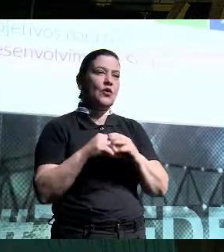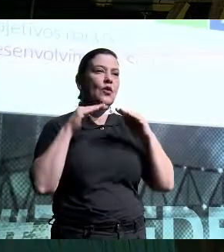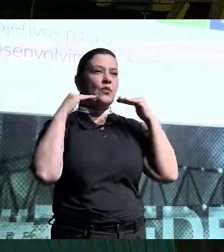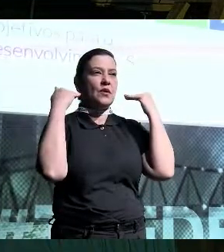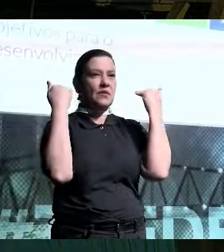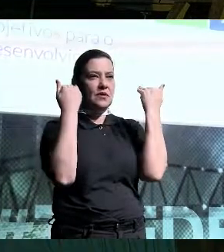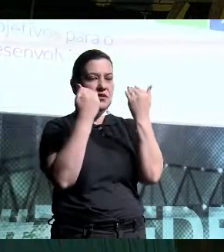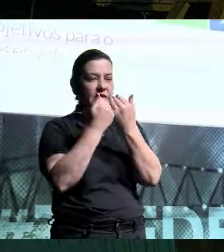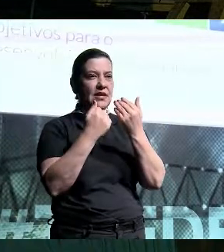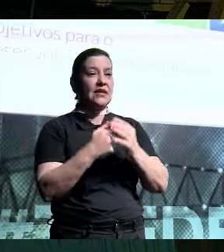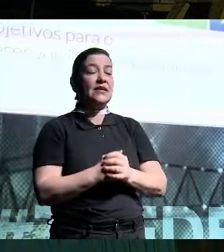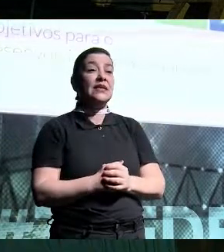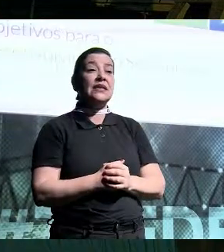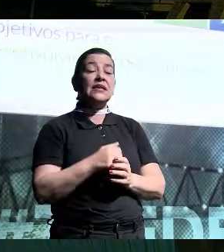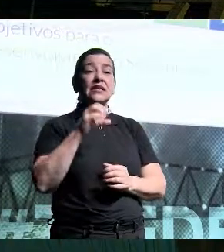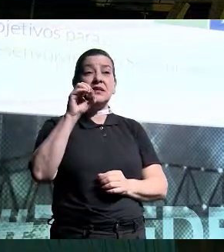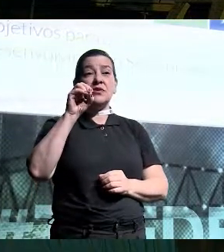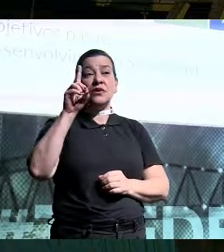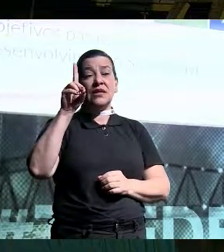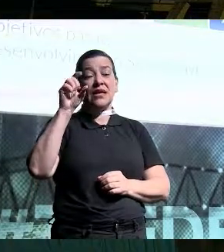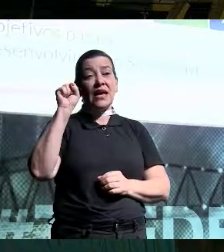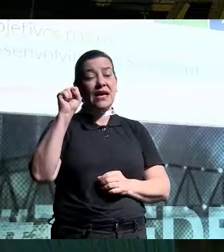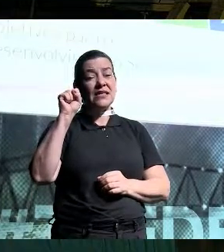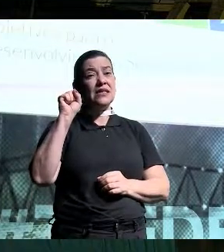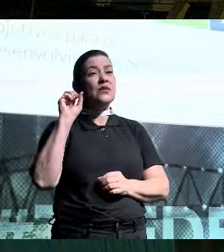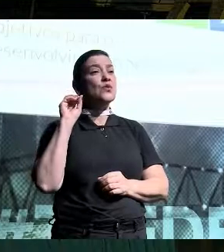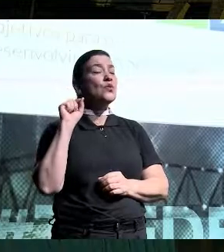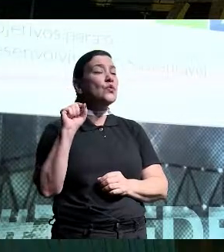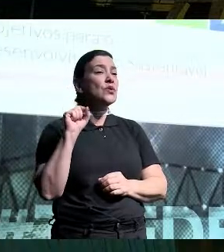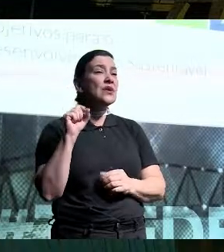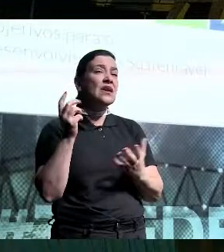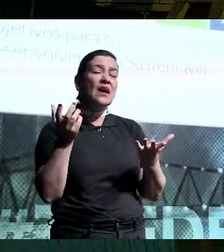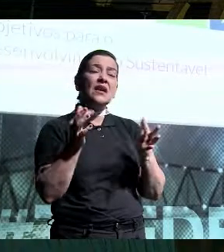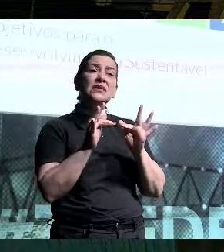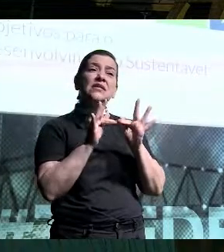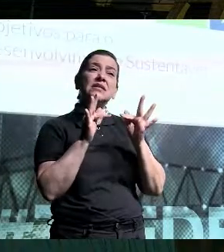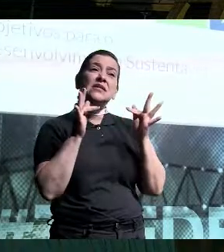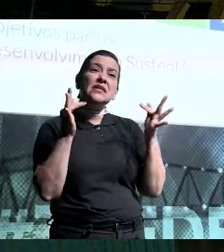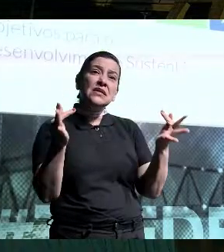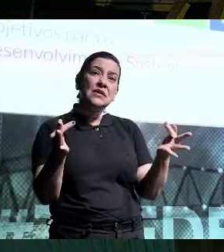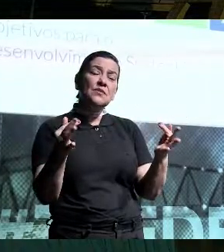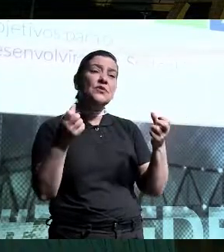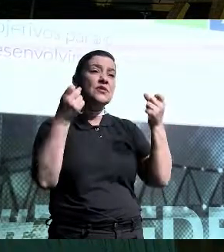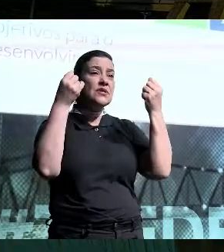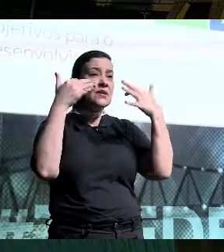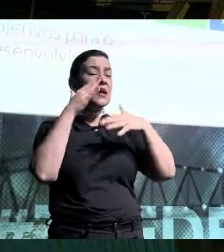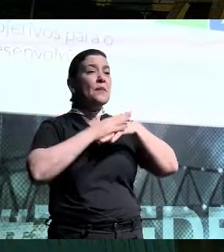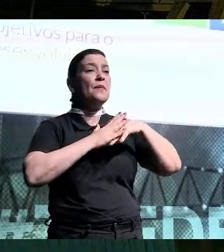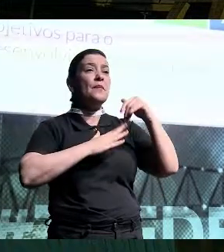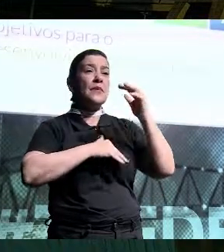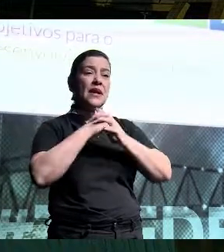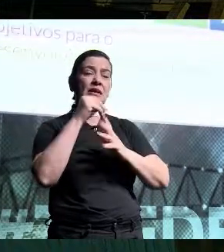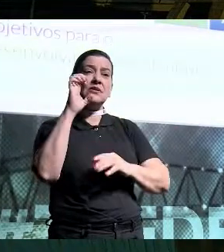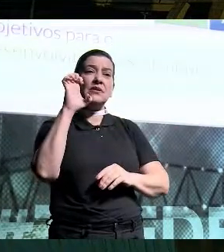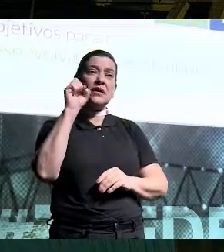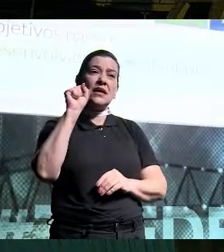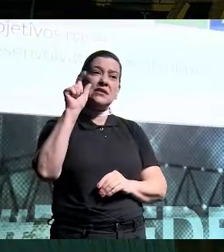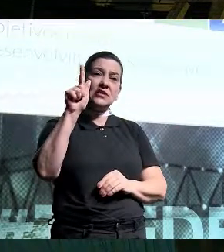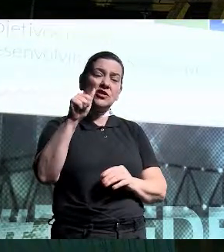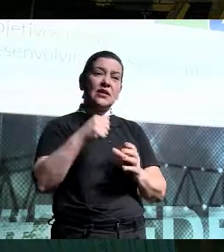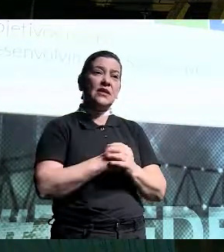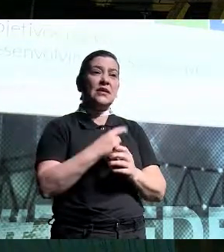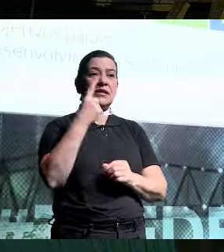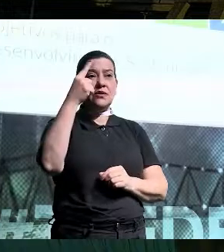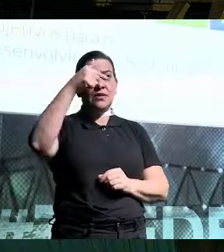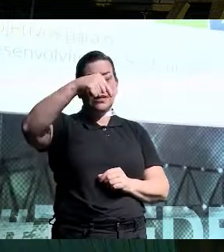blá, blá, blá. Gente, as ODSs são uma forma bem simples de se falar na prática sobre o ESG. São